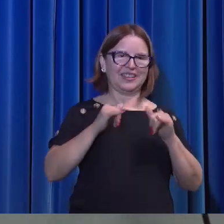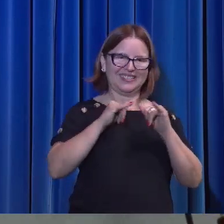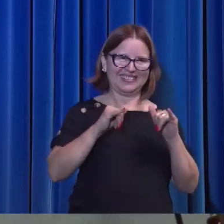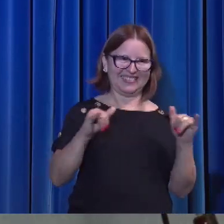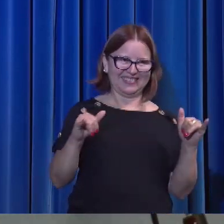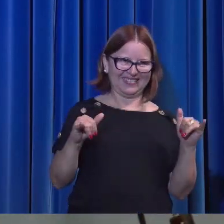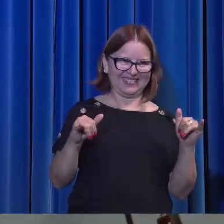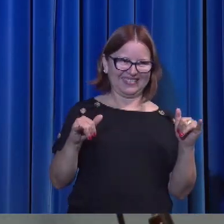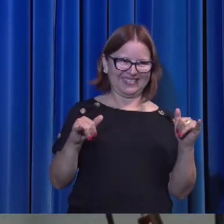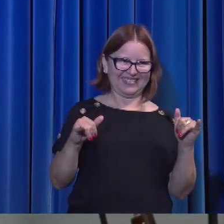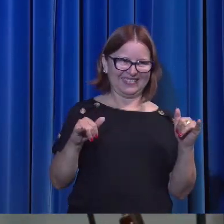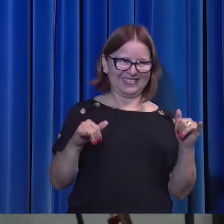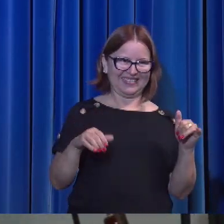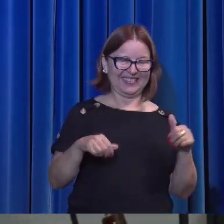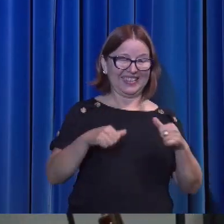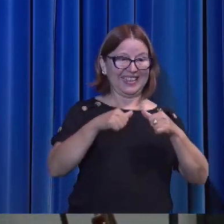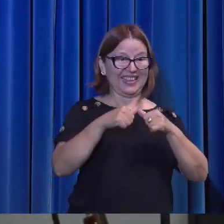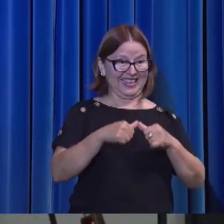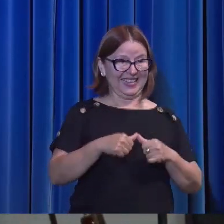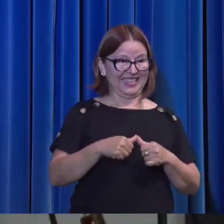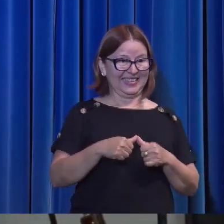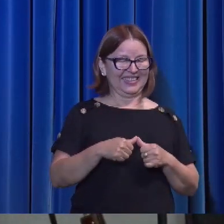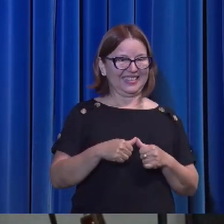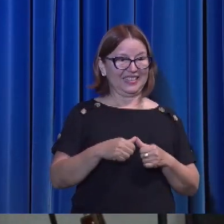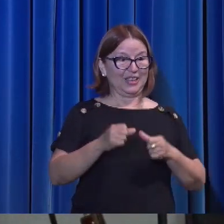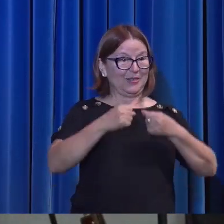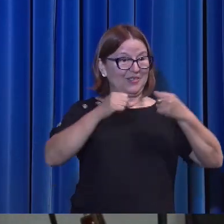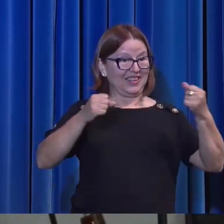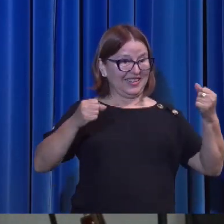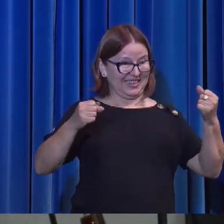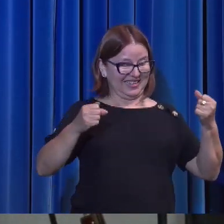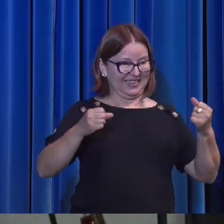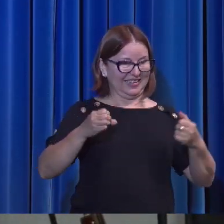Esse é o grande ministério do Espírito Santo.